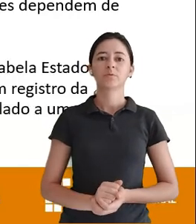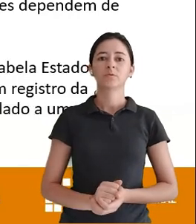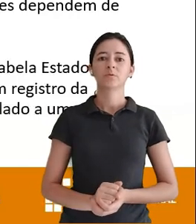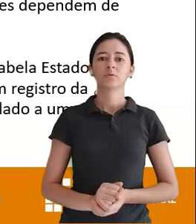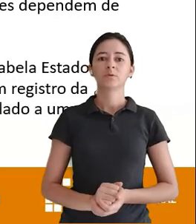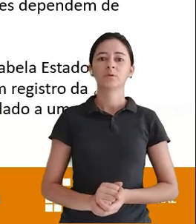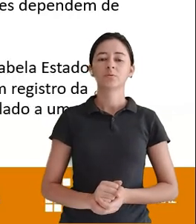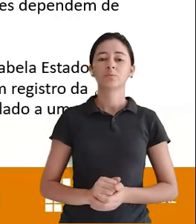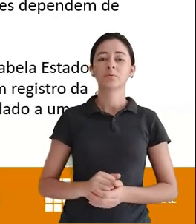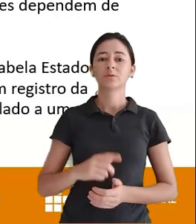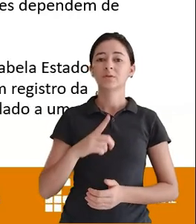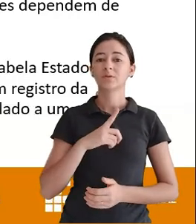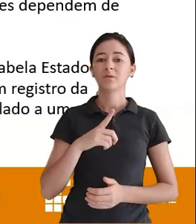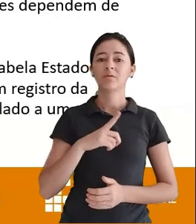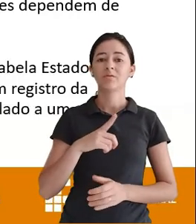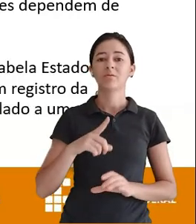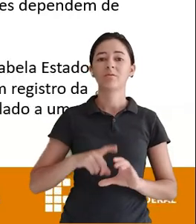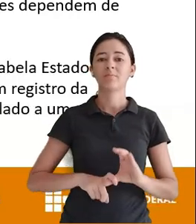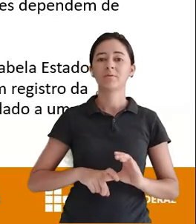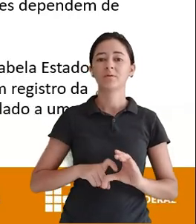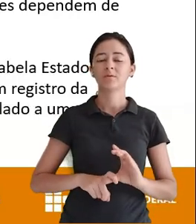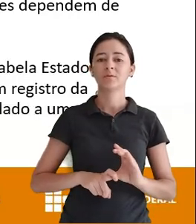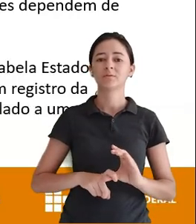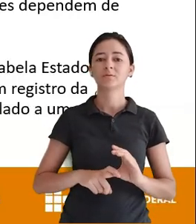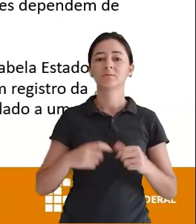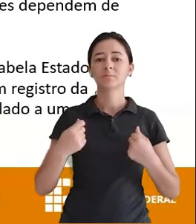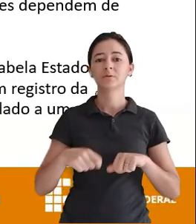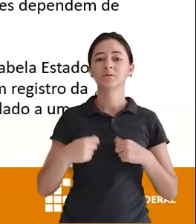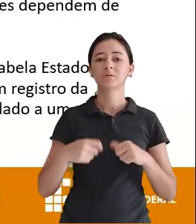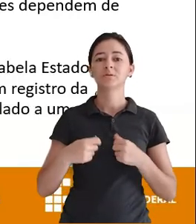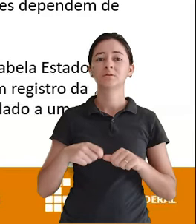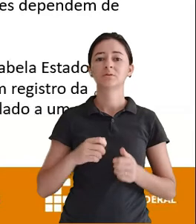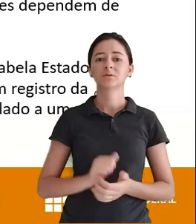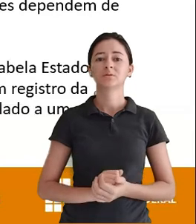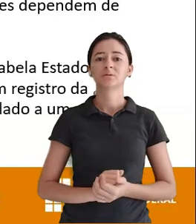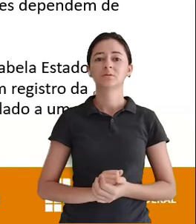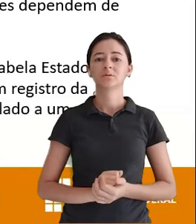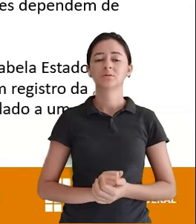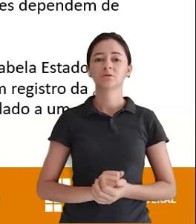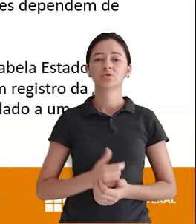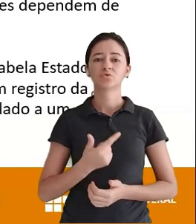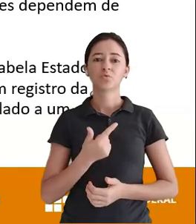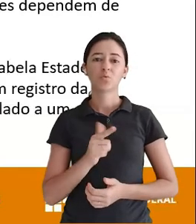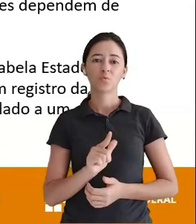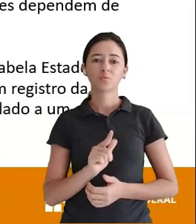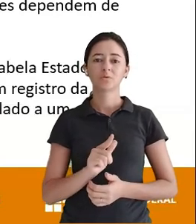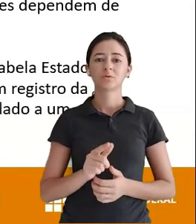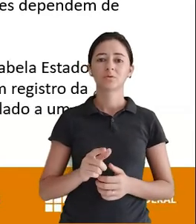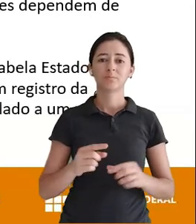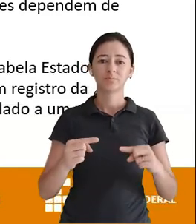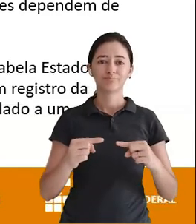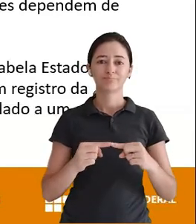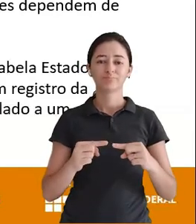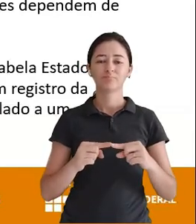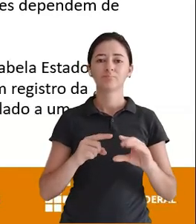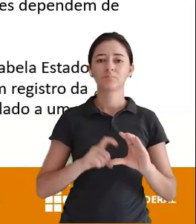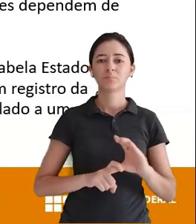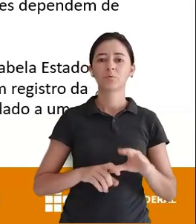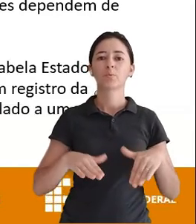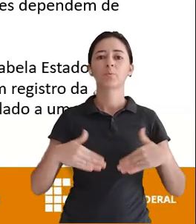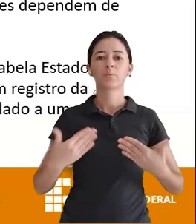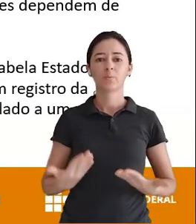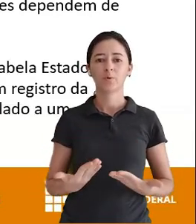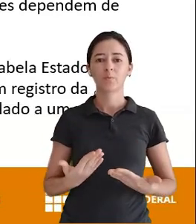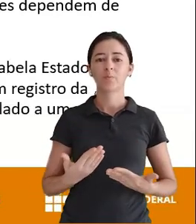preciso apagar Primeiro a tabela Com dependência Eu preciso apagar Primeiro a tabela Que tem dependência Com a outra